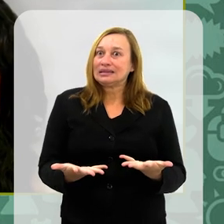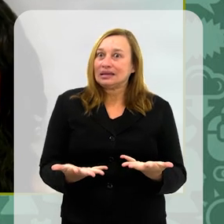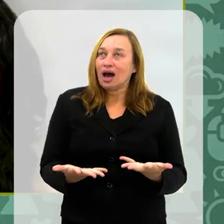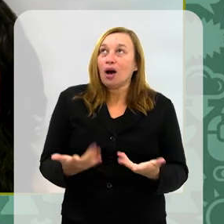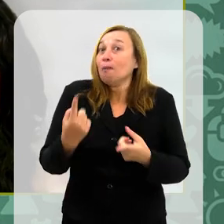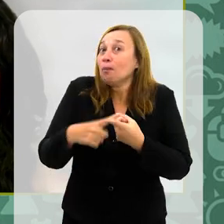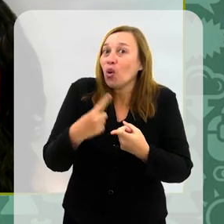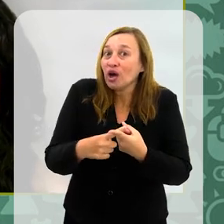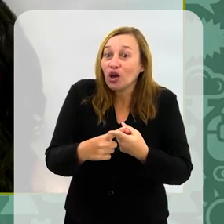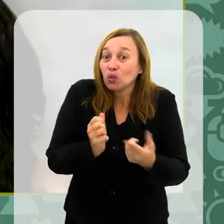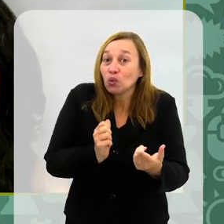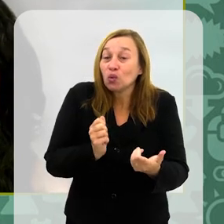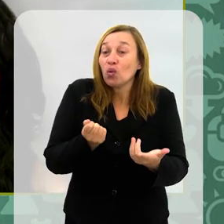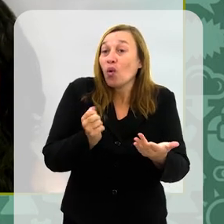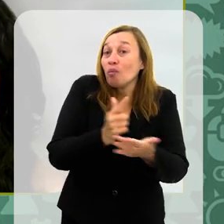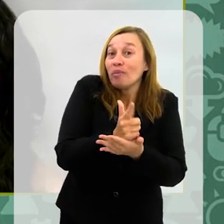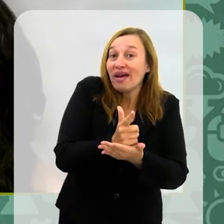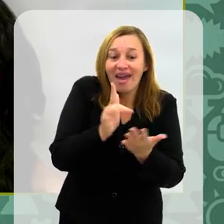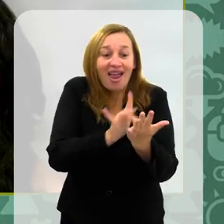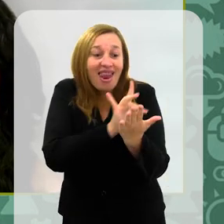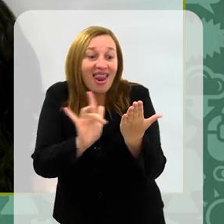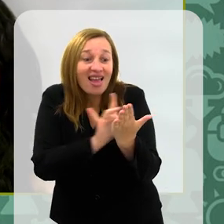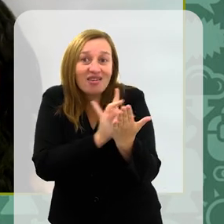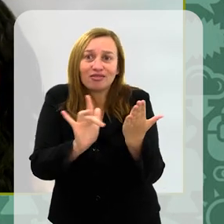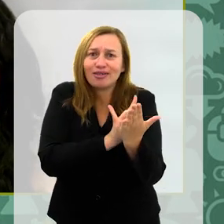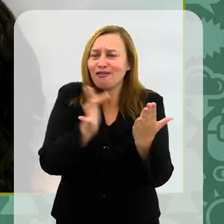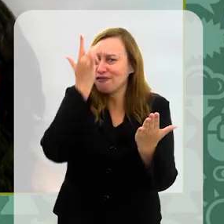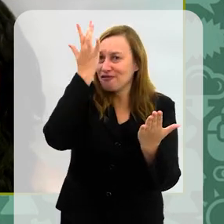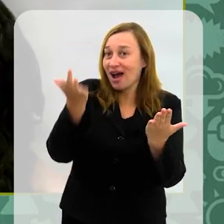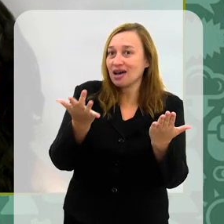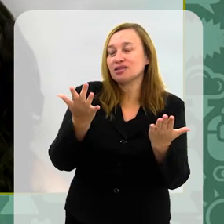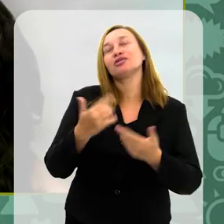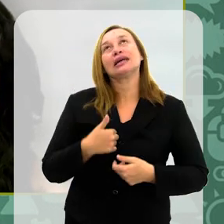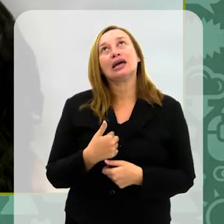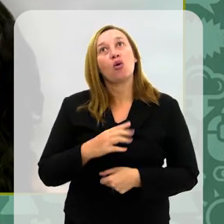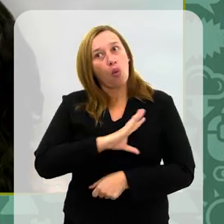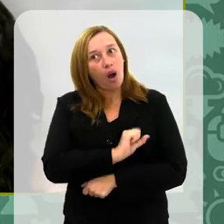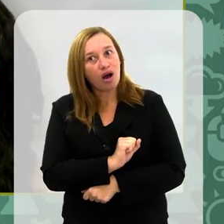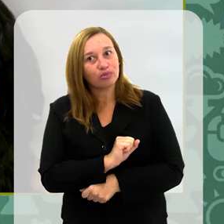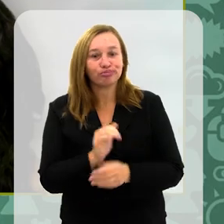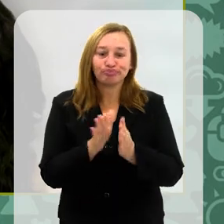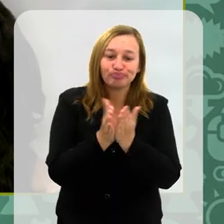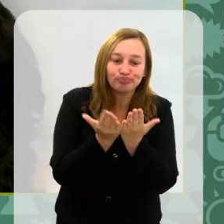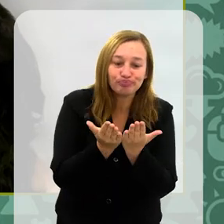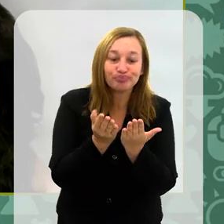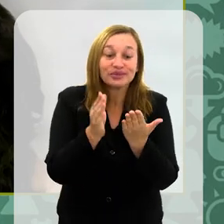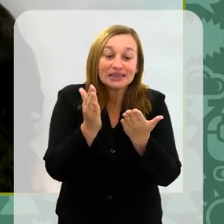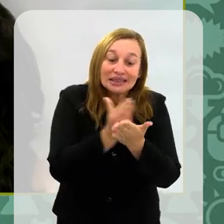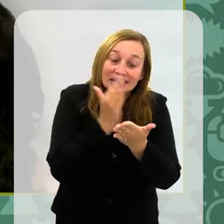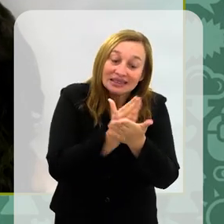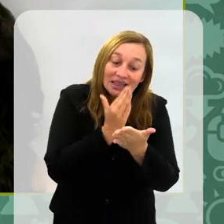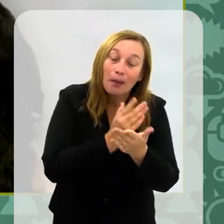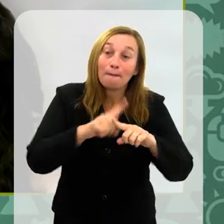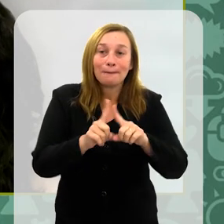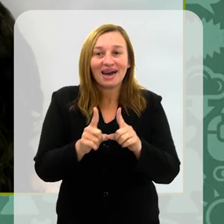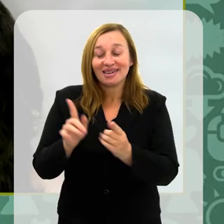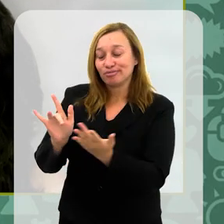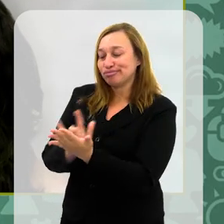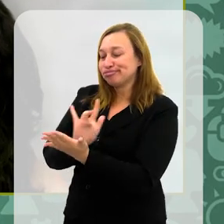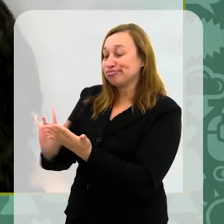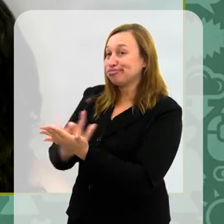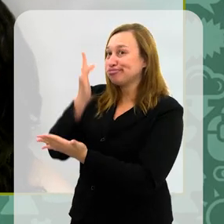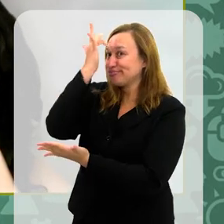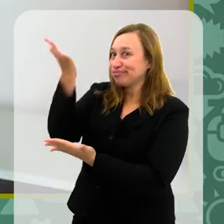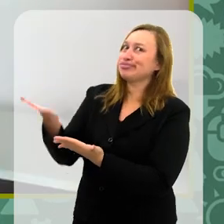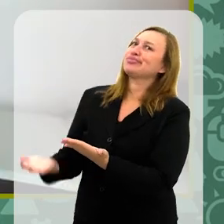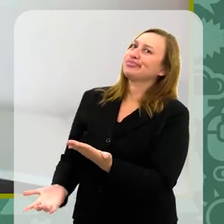por que eu não fui para o digital há mais tempo? Eu tenho muito apego ainda pelo livro físico, mas o livro digital realmente